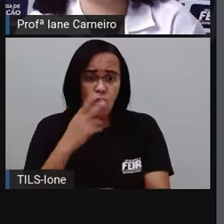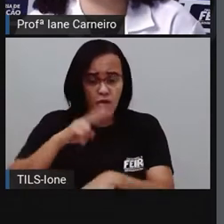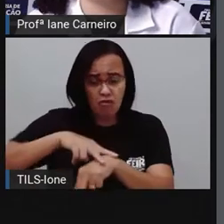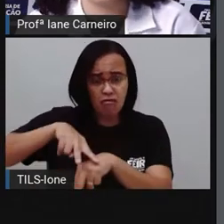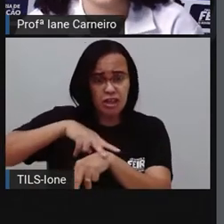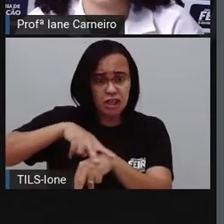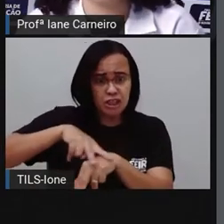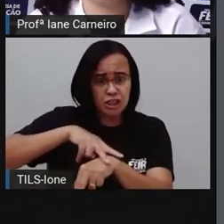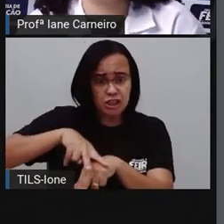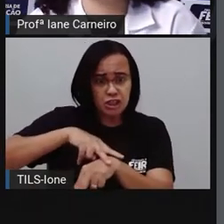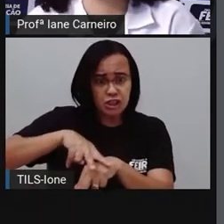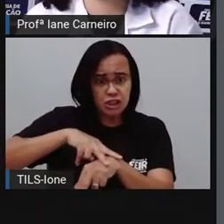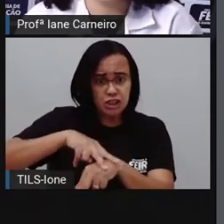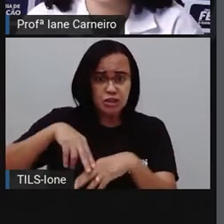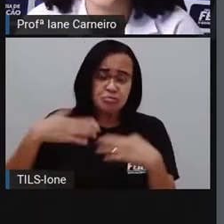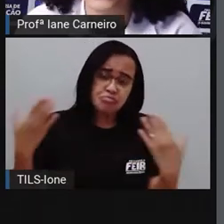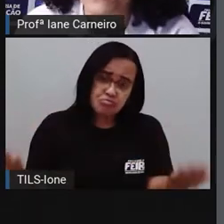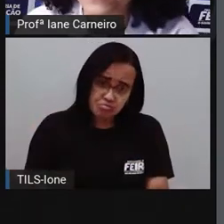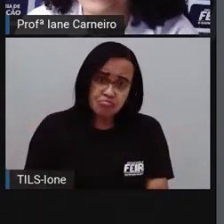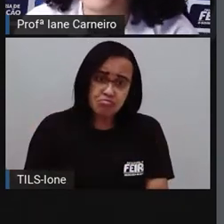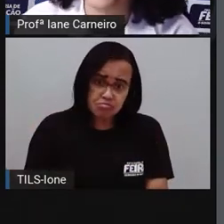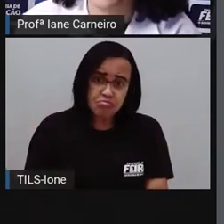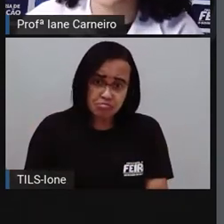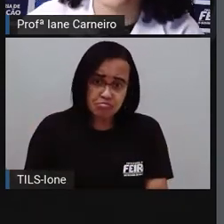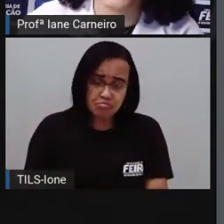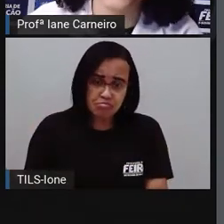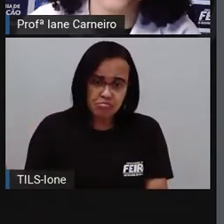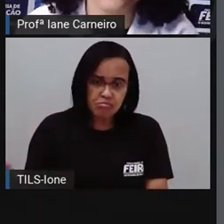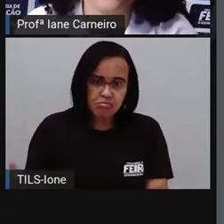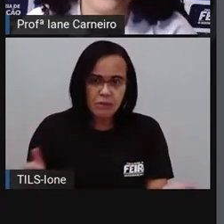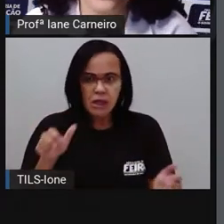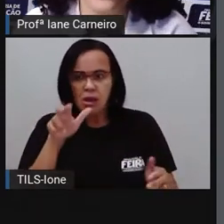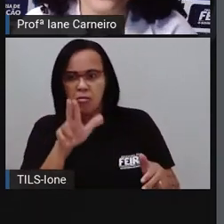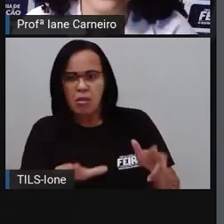O que será? Qual será a cor que ele vai se transformar agora?